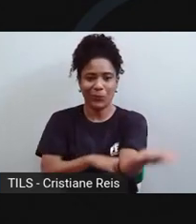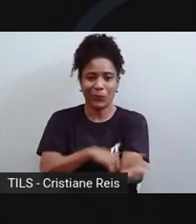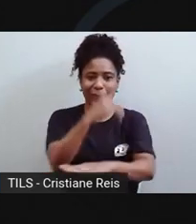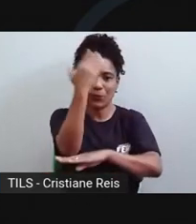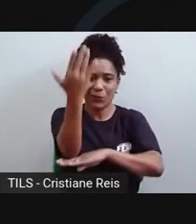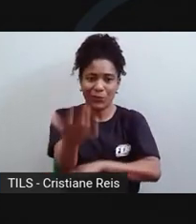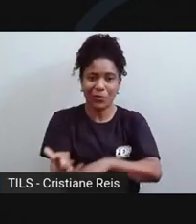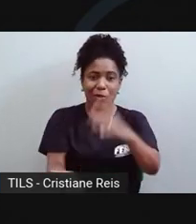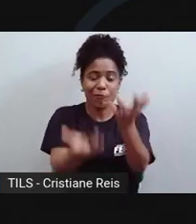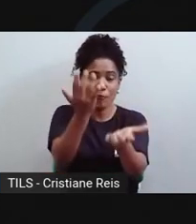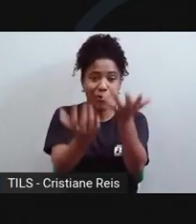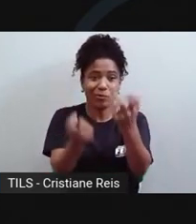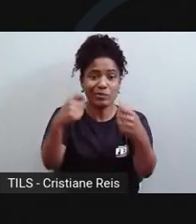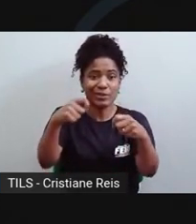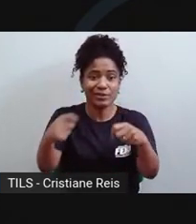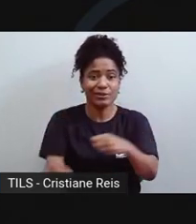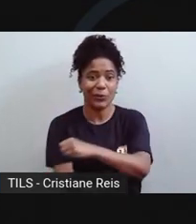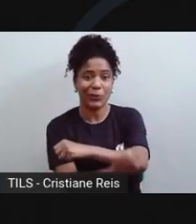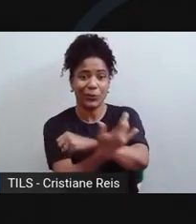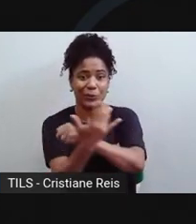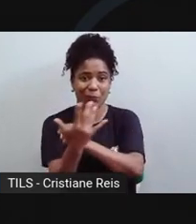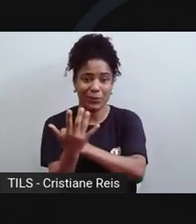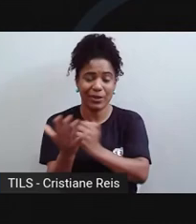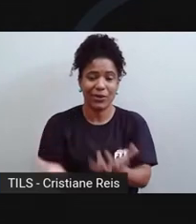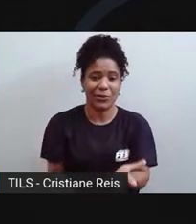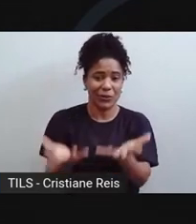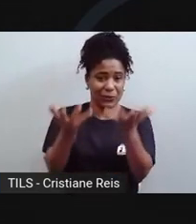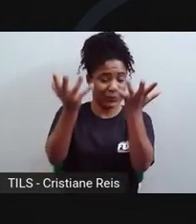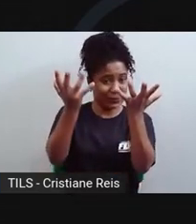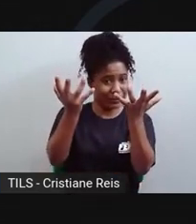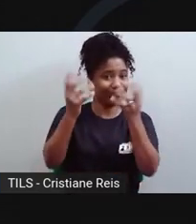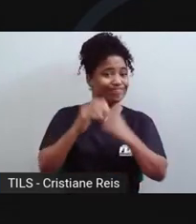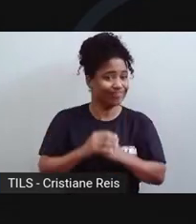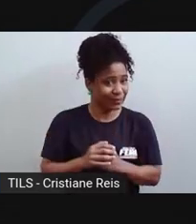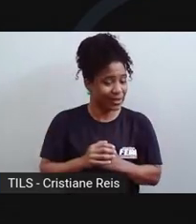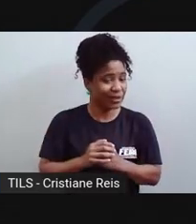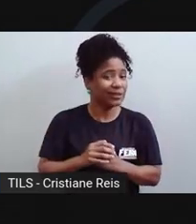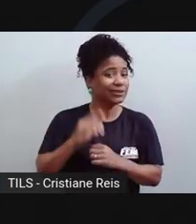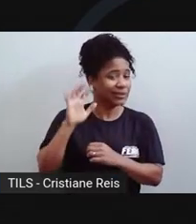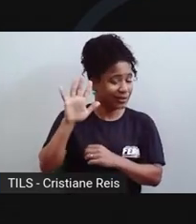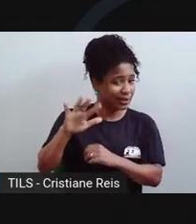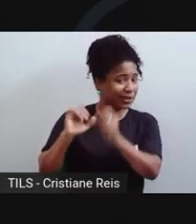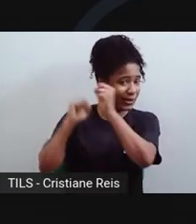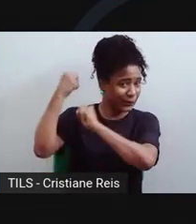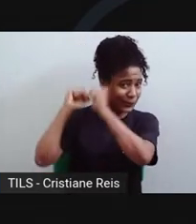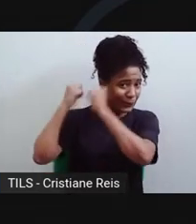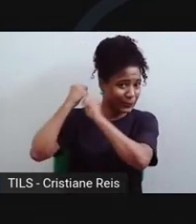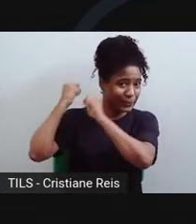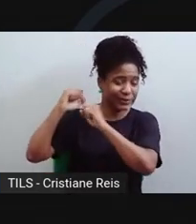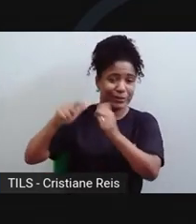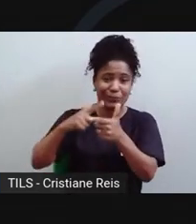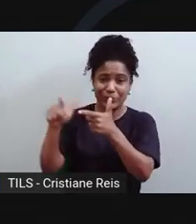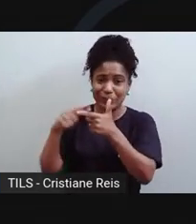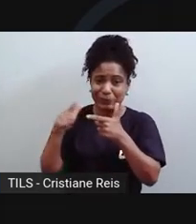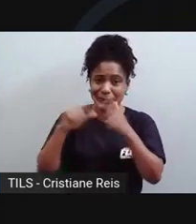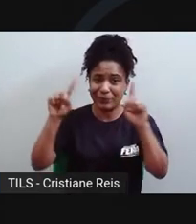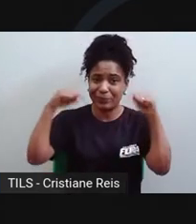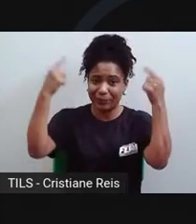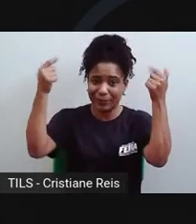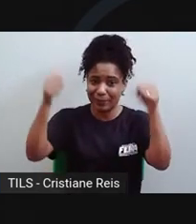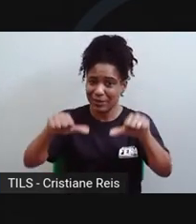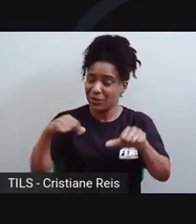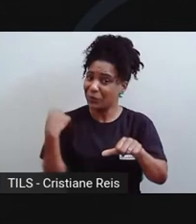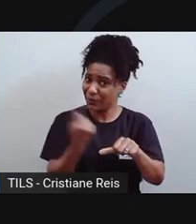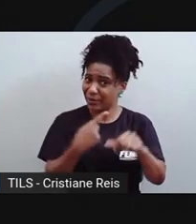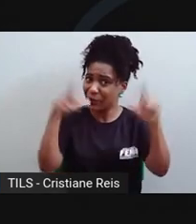E a pergunta que fica é, ainda dá tempo de amenizar os efeitos que a industrialização causou no clima do planeta? Dá tempo, sim. Nós não